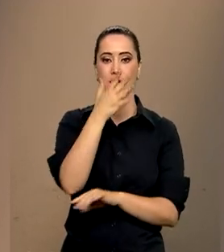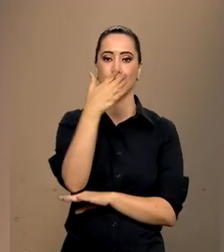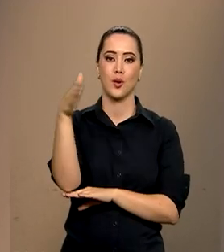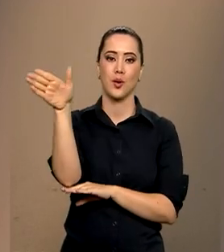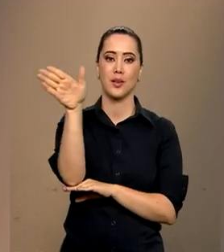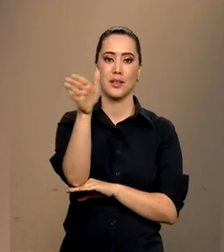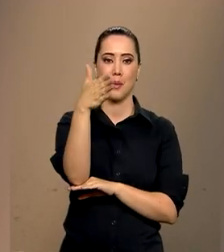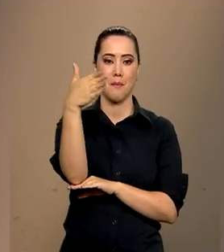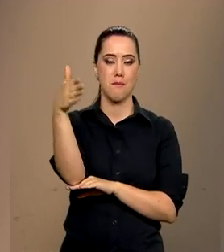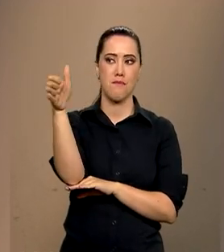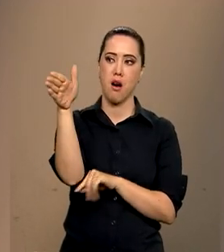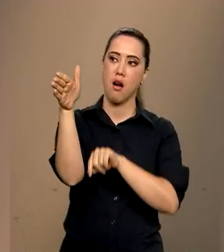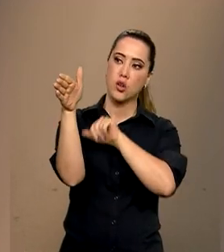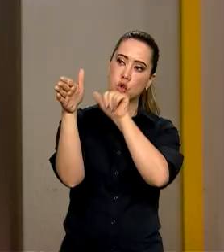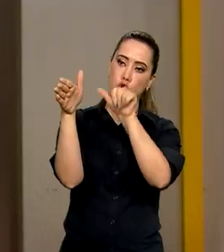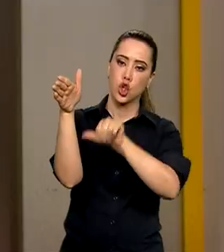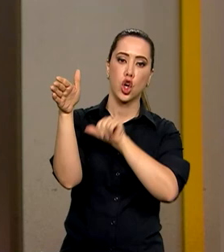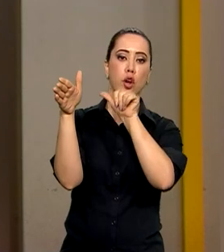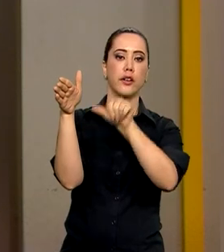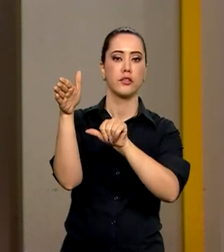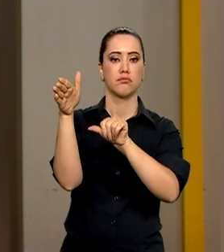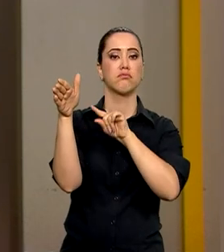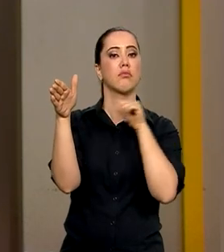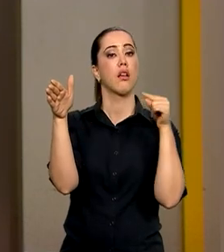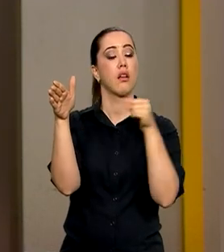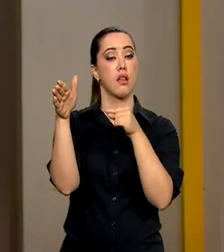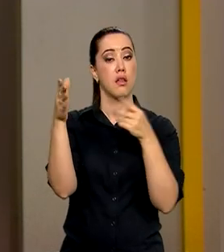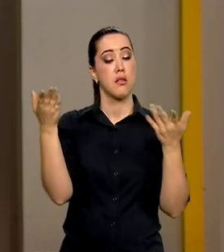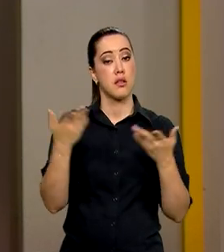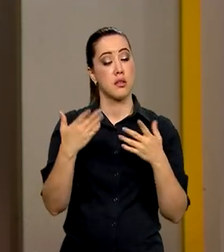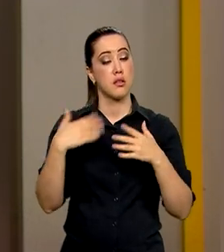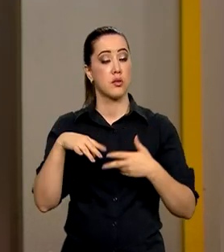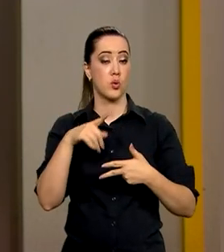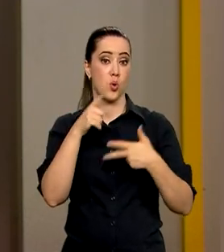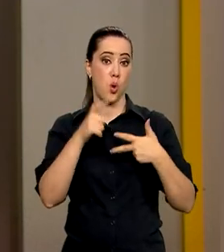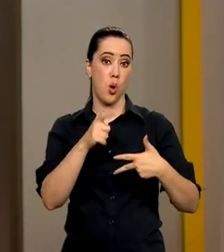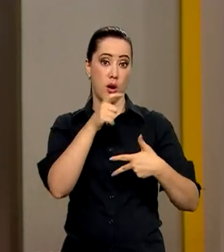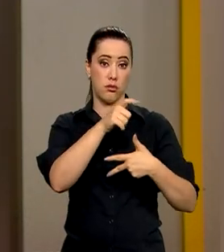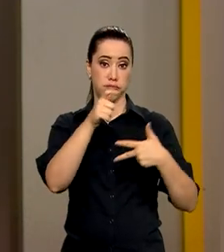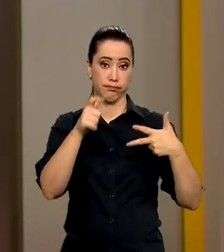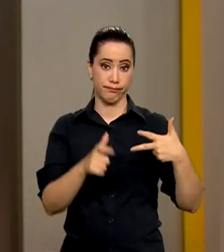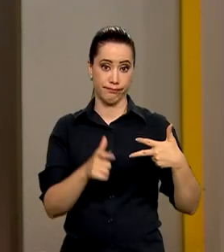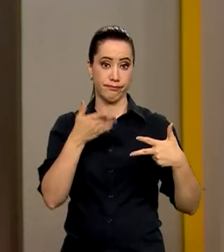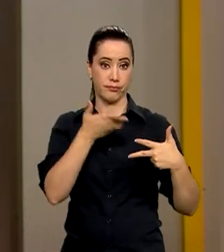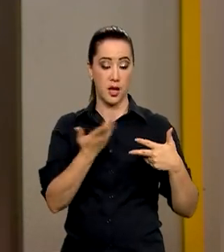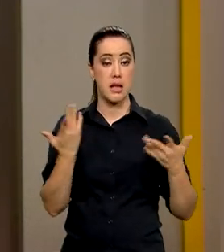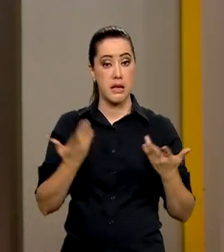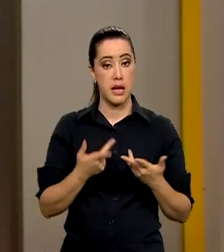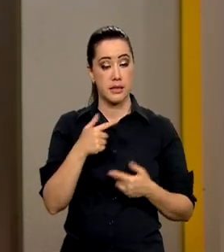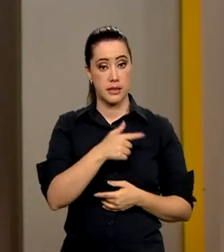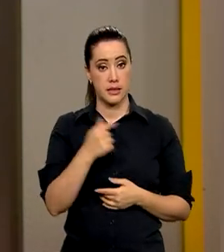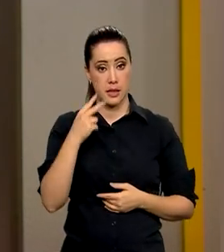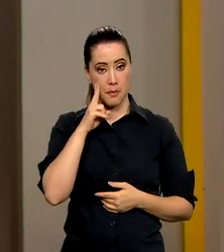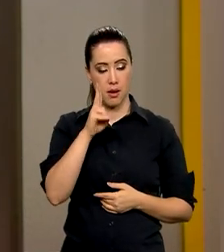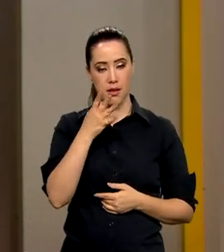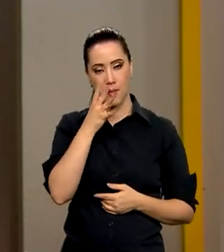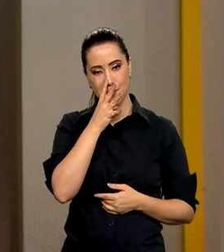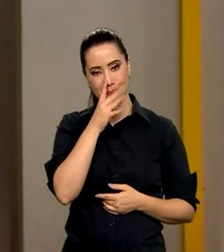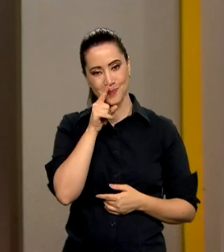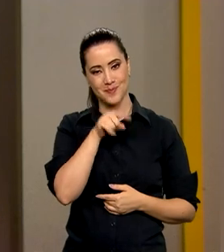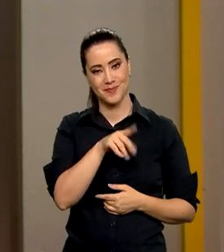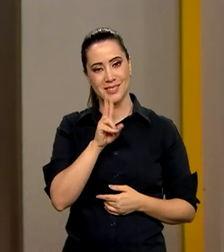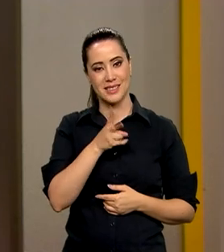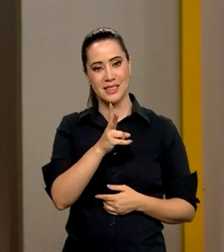da bandeira na Praça dos Três Poderes. E dessa vez, aproveitando a Semana da Pátria, muita gente foi prestigiar o evento que